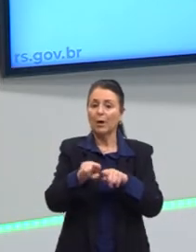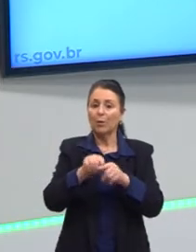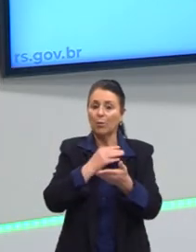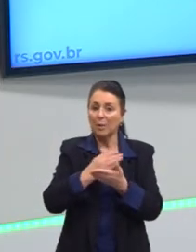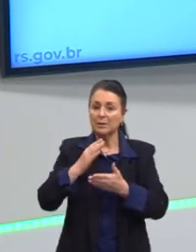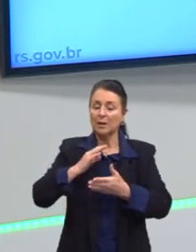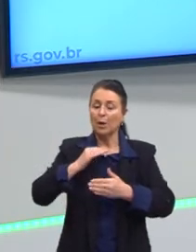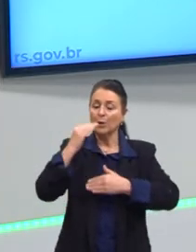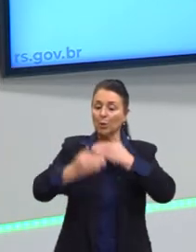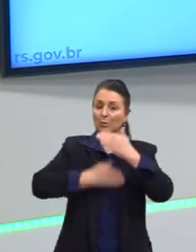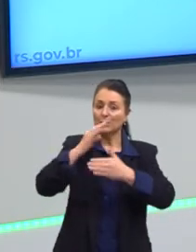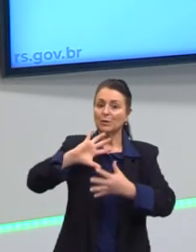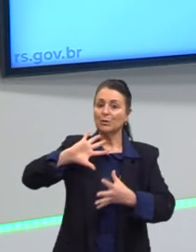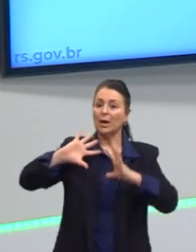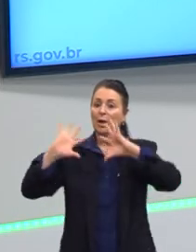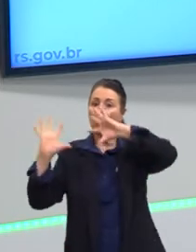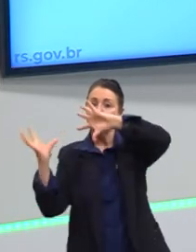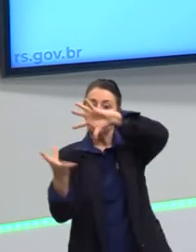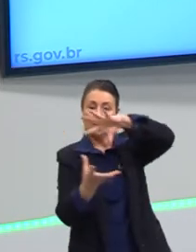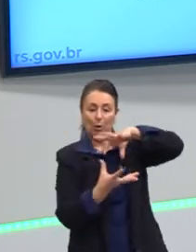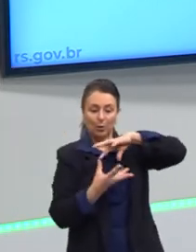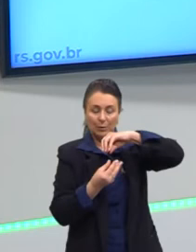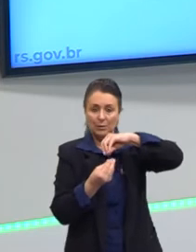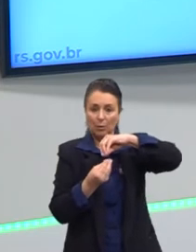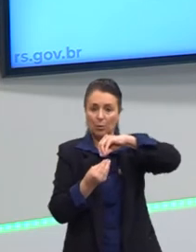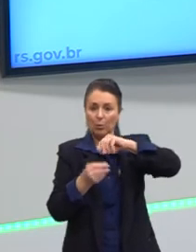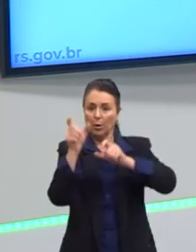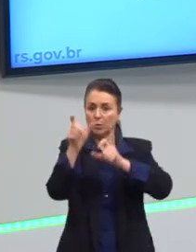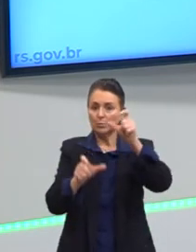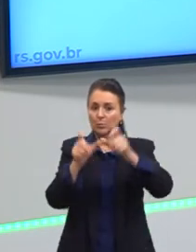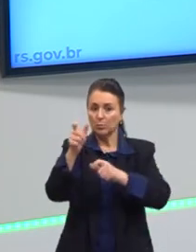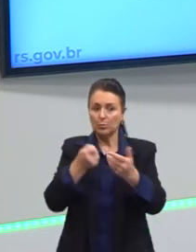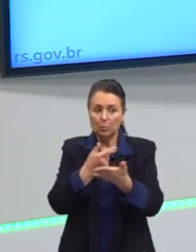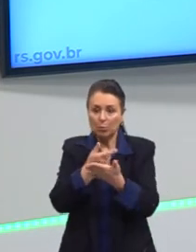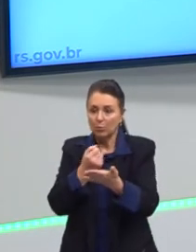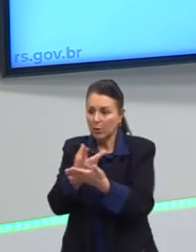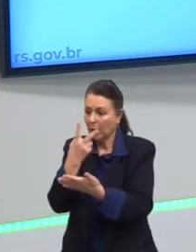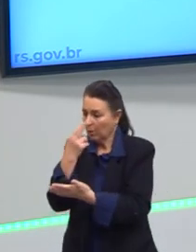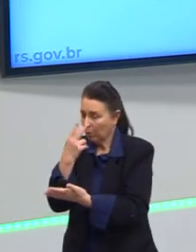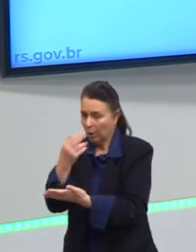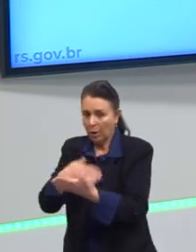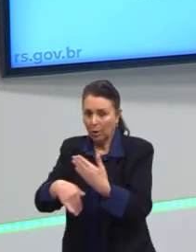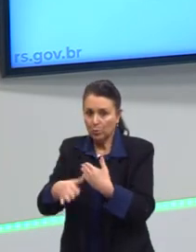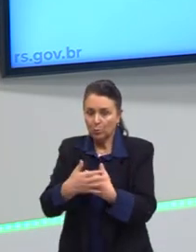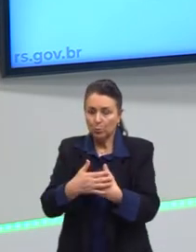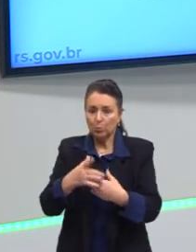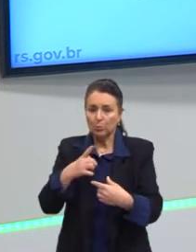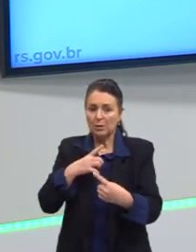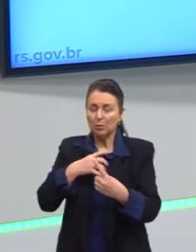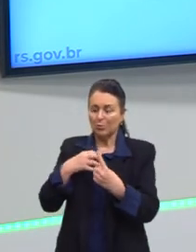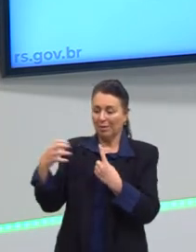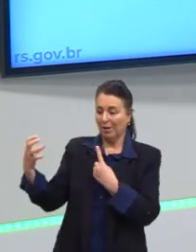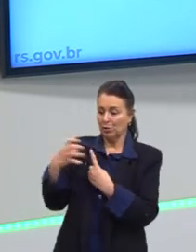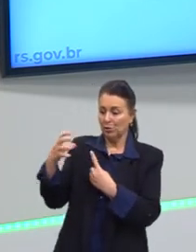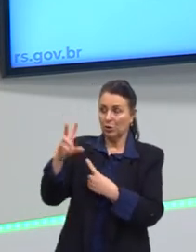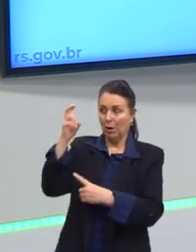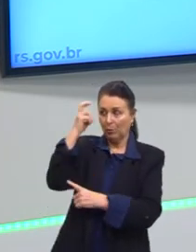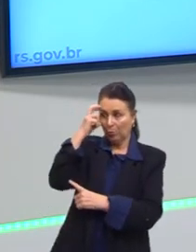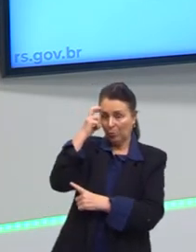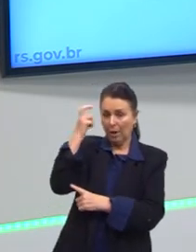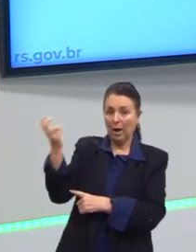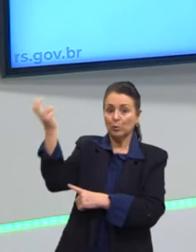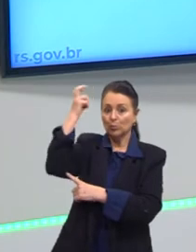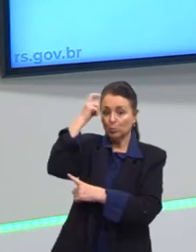corre esse risco de as pessoas consumirem a mesma coisa e também isso atingir as culturas, as culturas